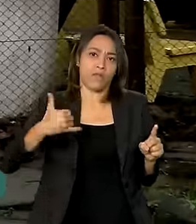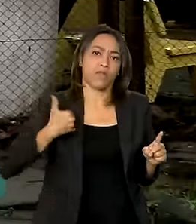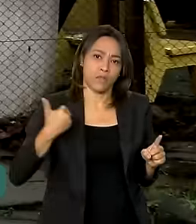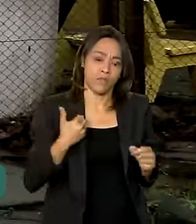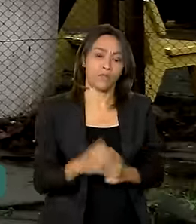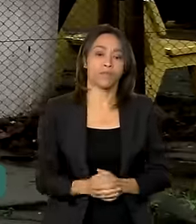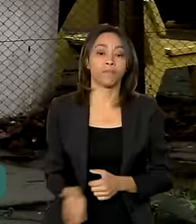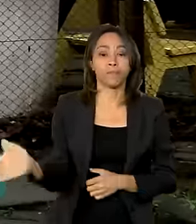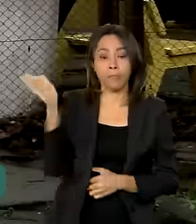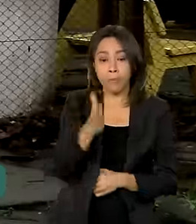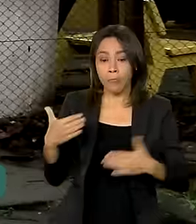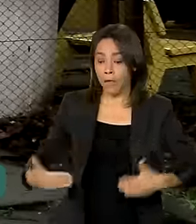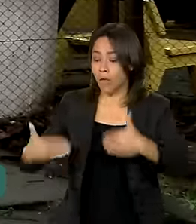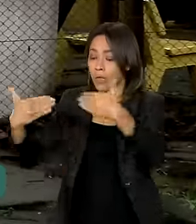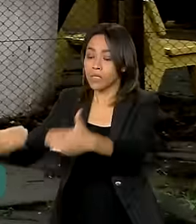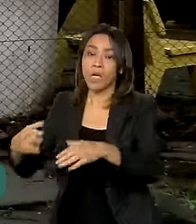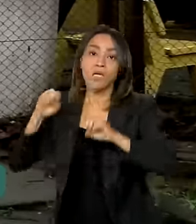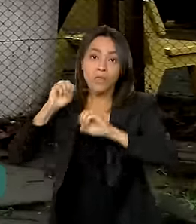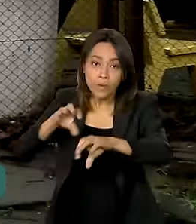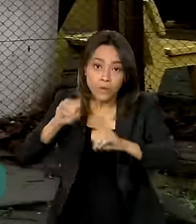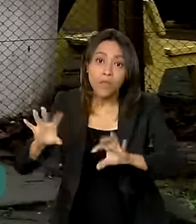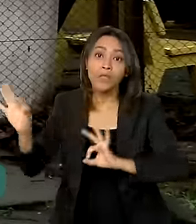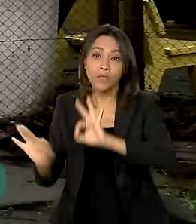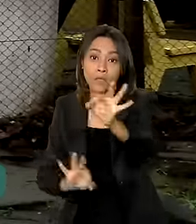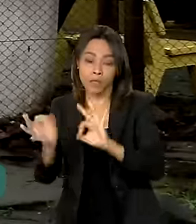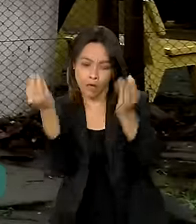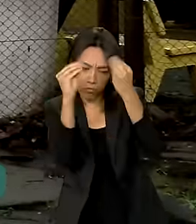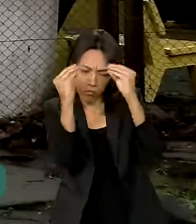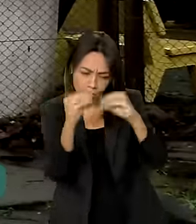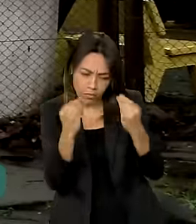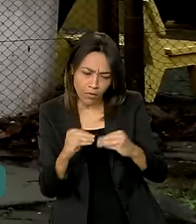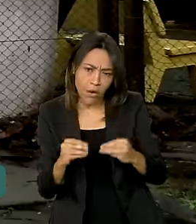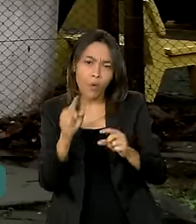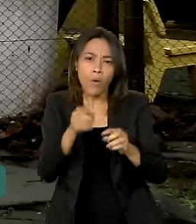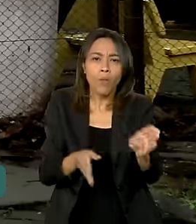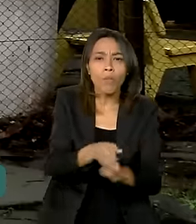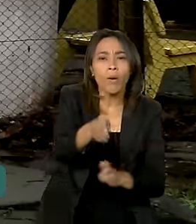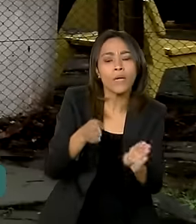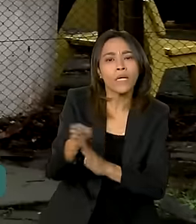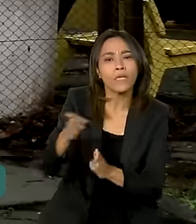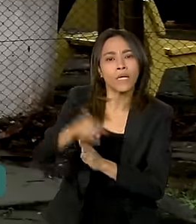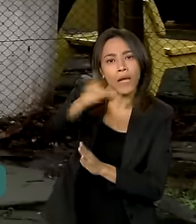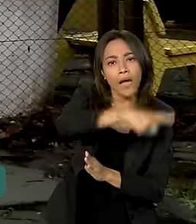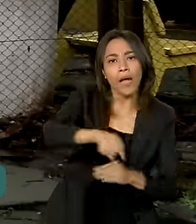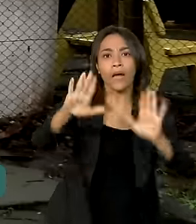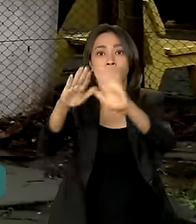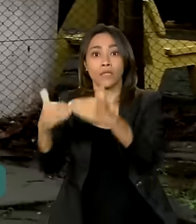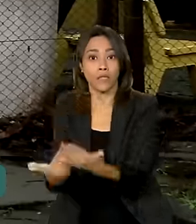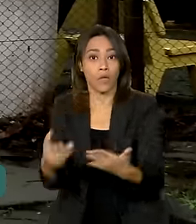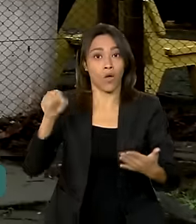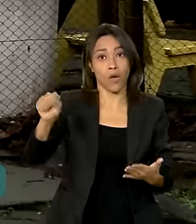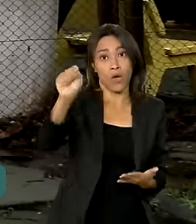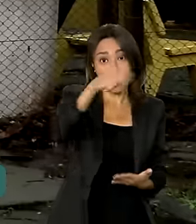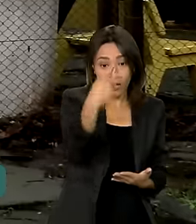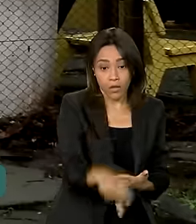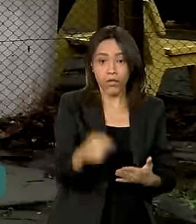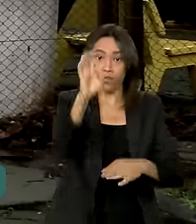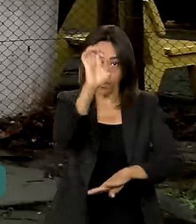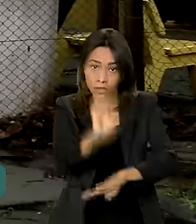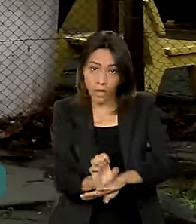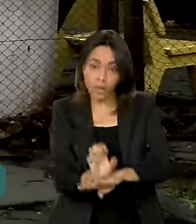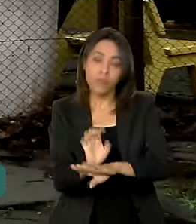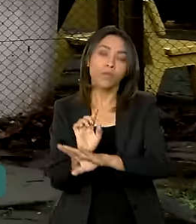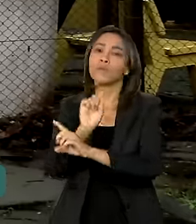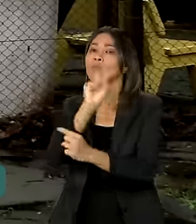Ministério da Educação também definiu diretrizes para orientar os sistemas de ensino aqui no Rio Grande do Sul. Para